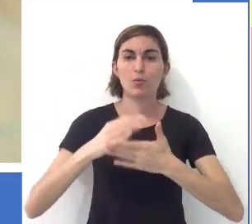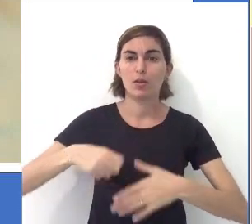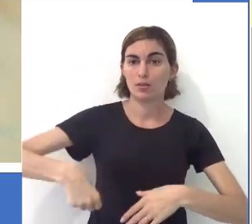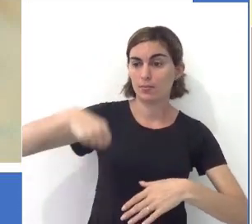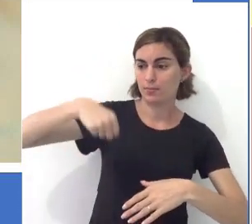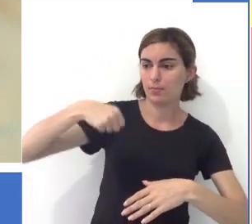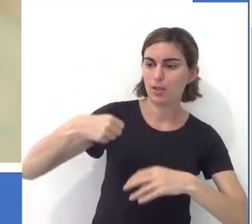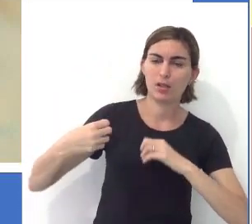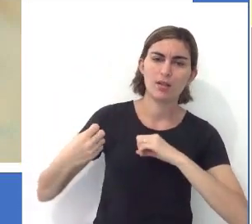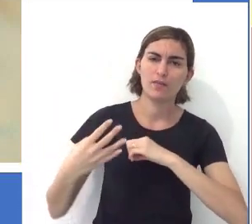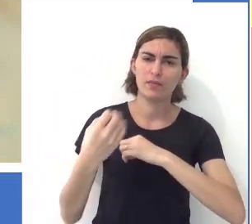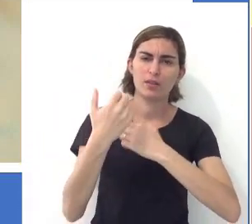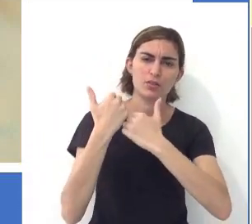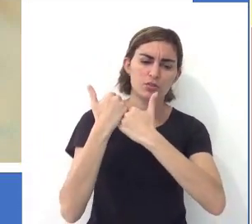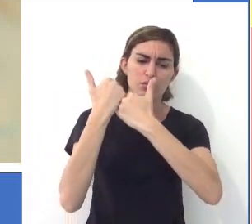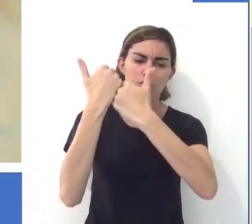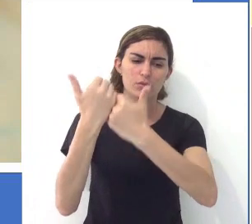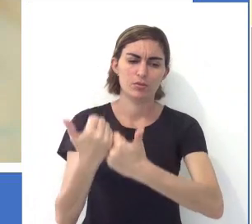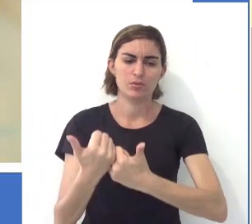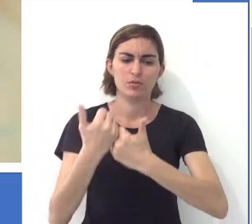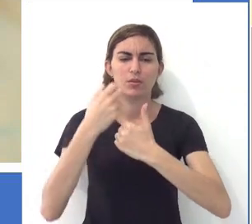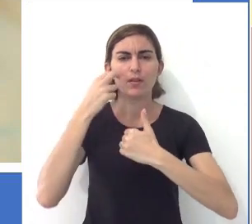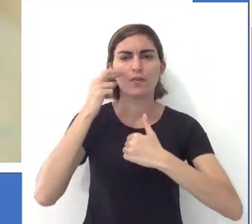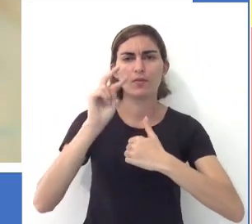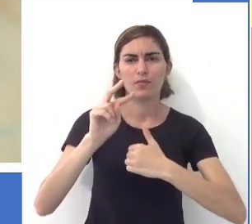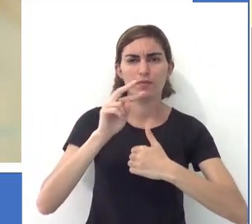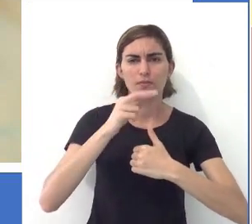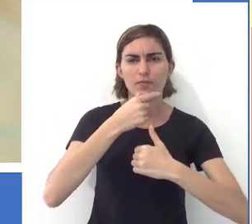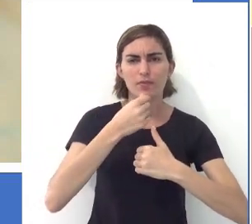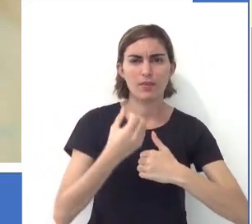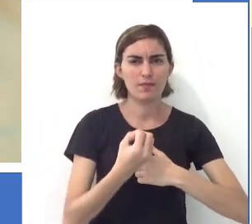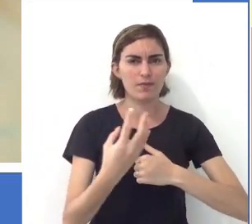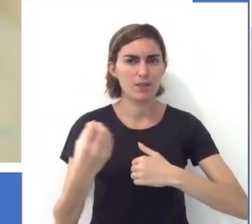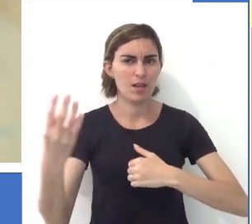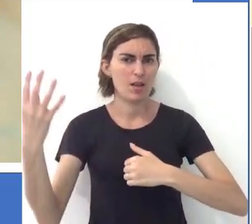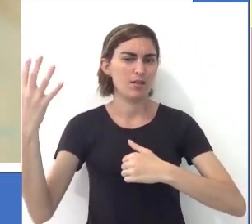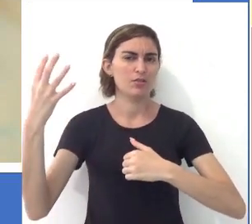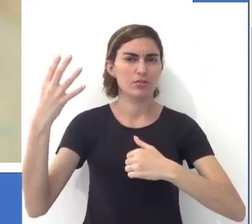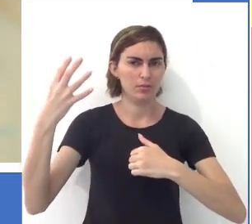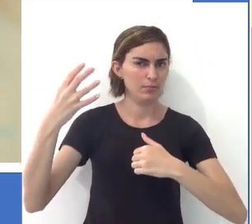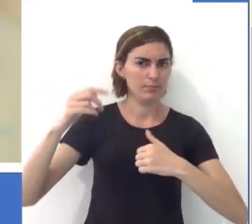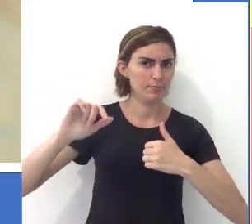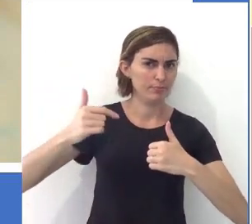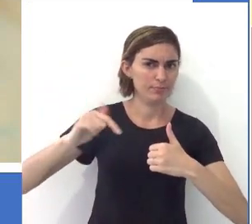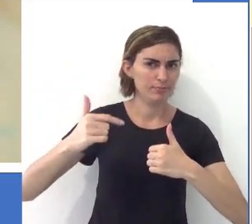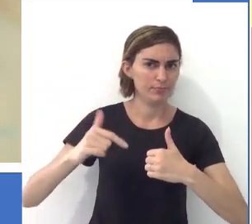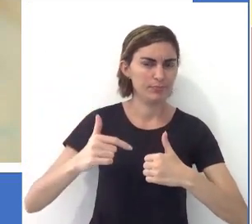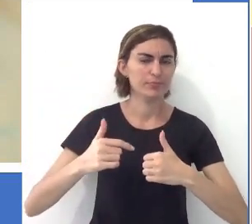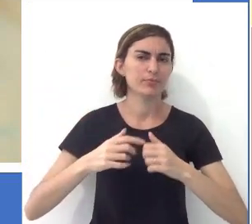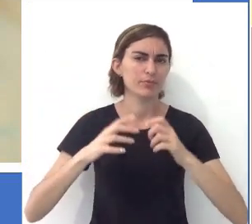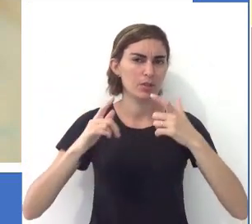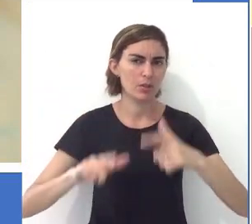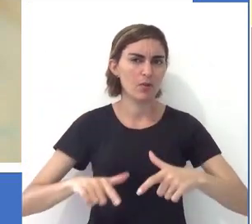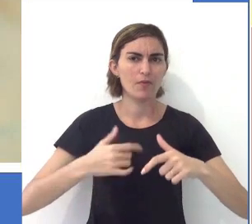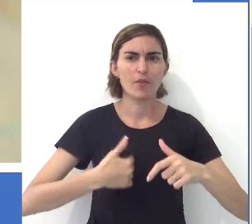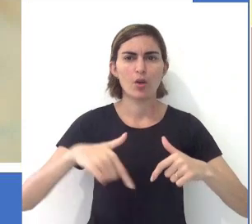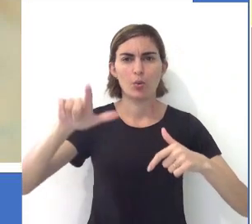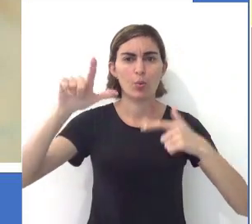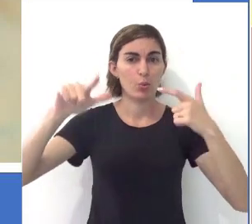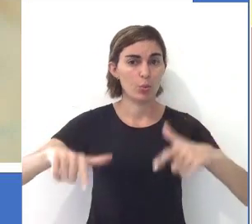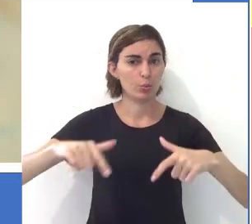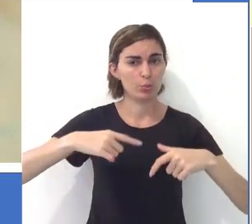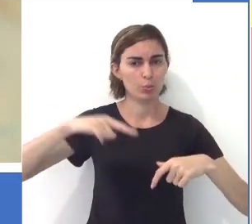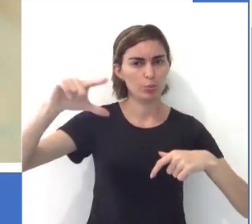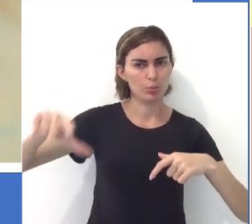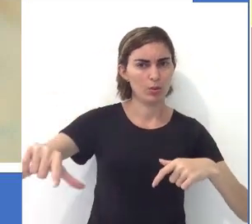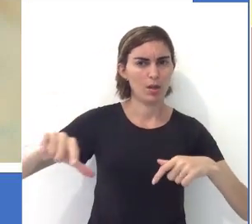malas de viagem, né? Representando aí a imagem de um cara que viaja, um cara que não tem o ambiente certo, um cara que vai para